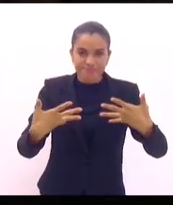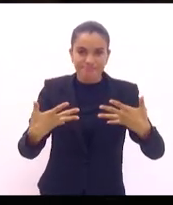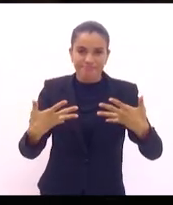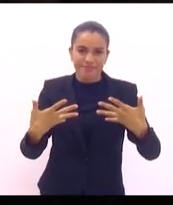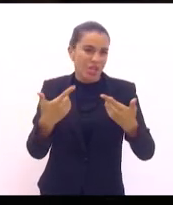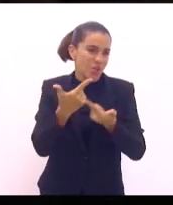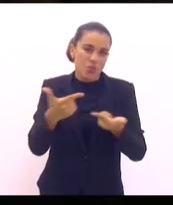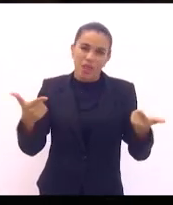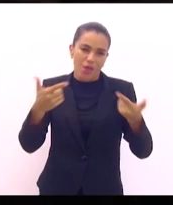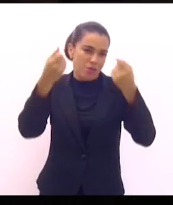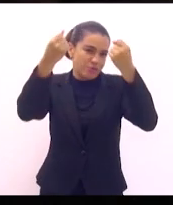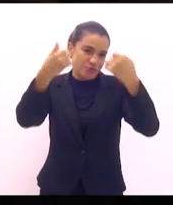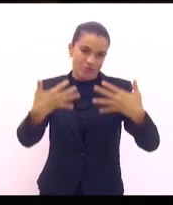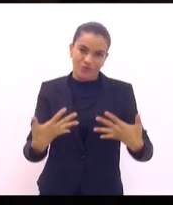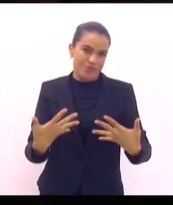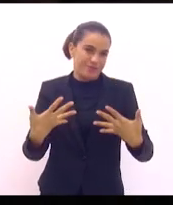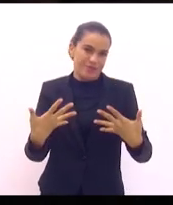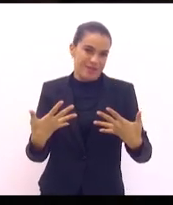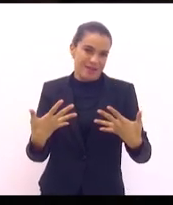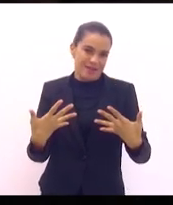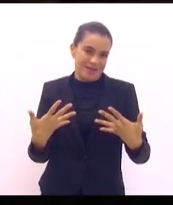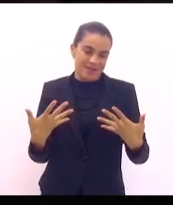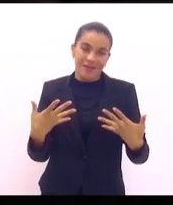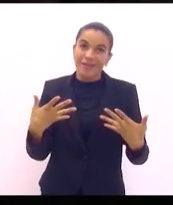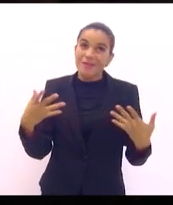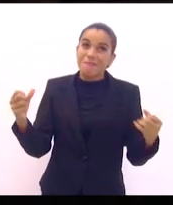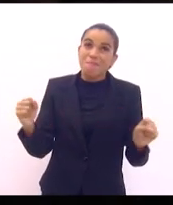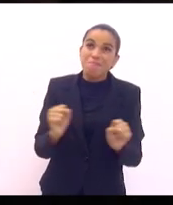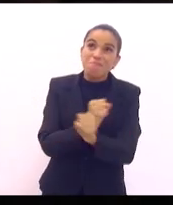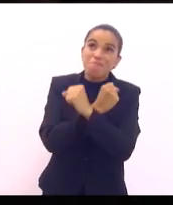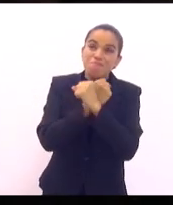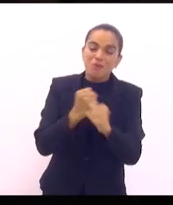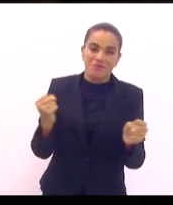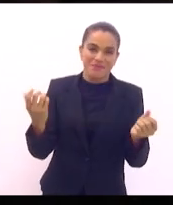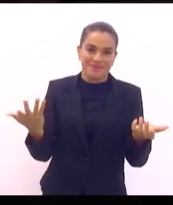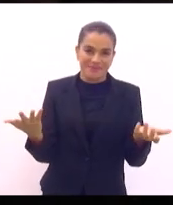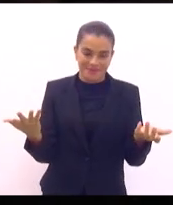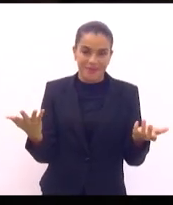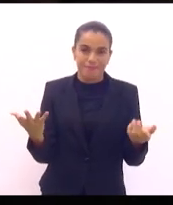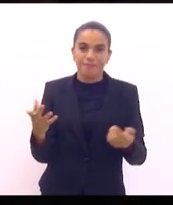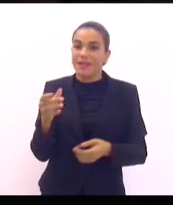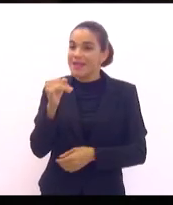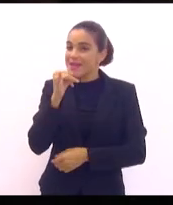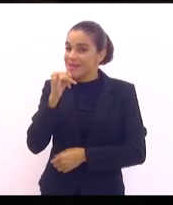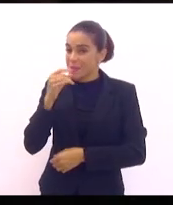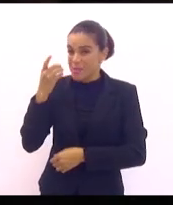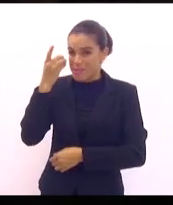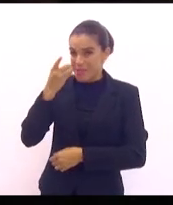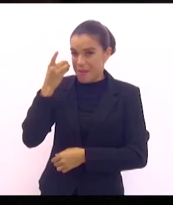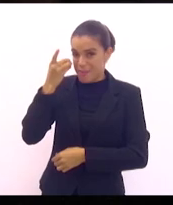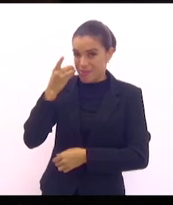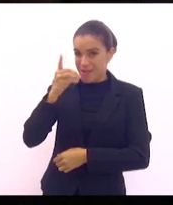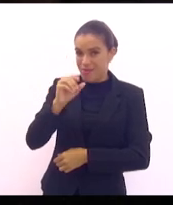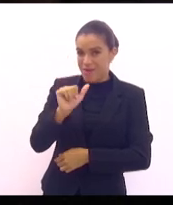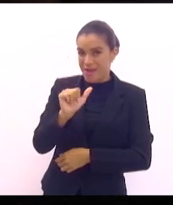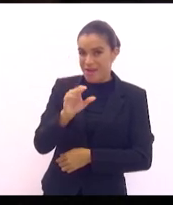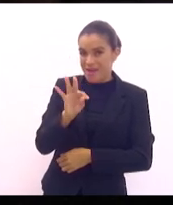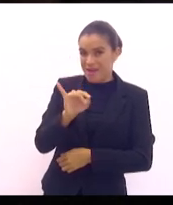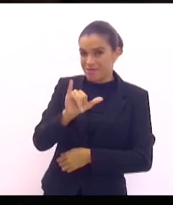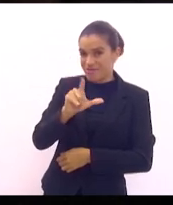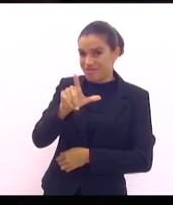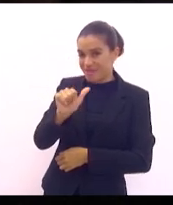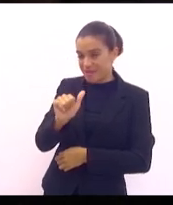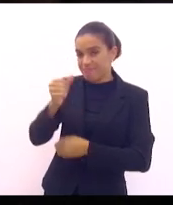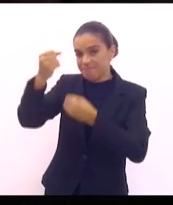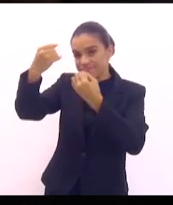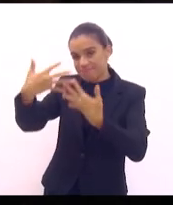justifica sobre forma alguma. O que o deputado Atila Nunes trouxe aqui no expediente inicial